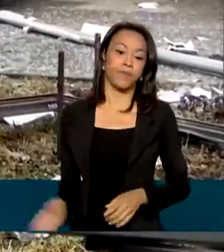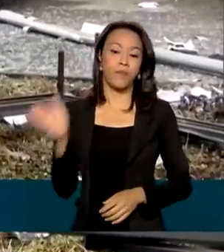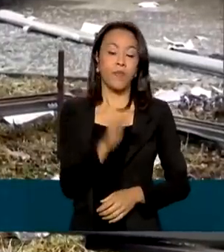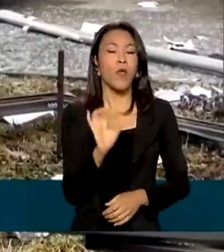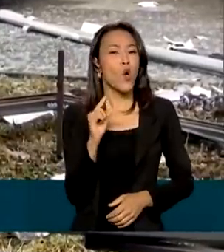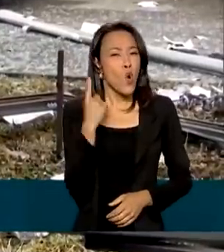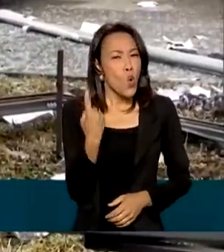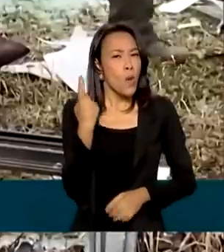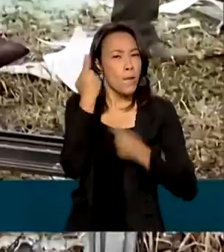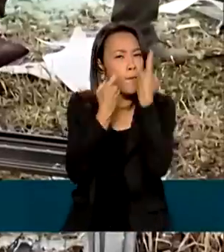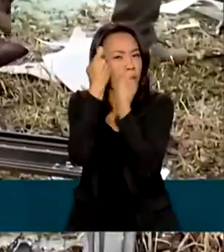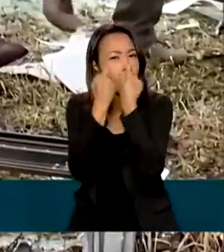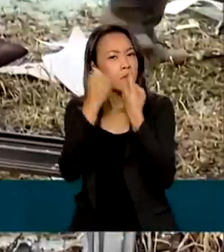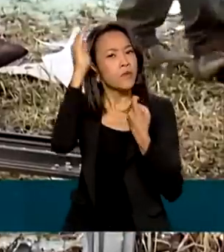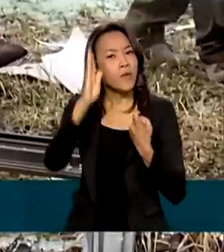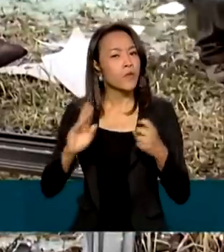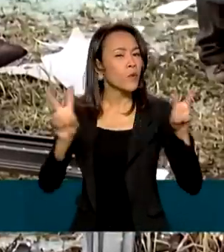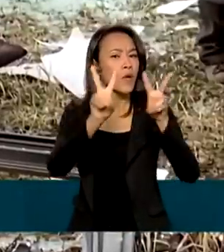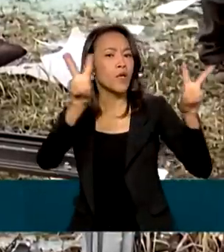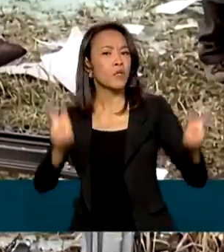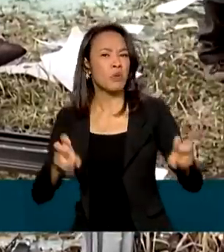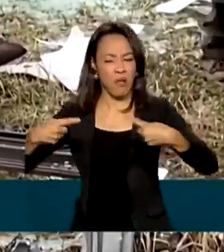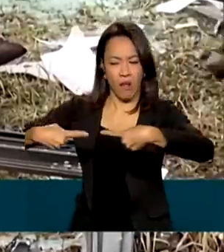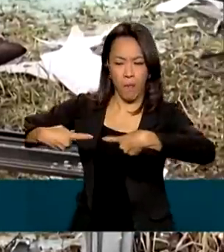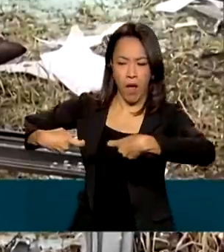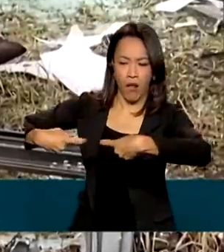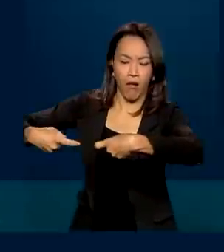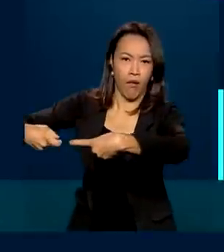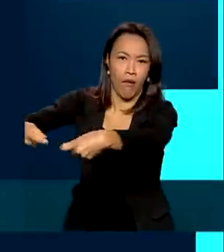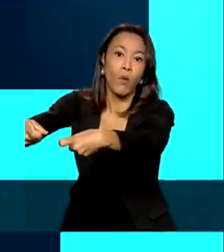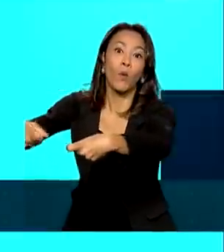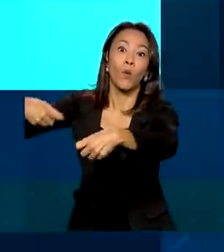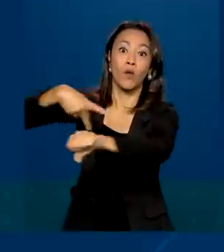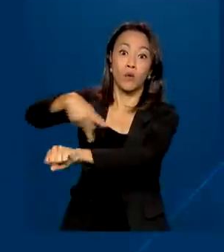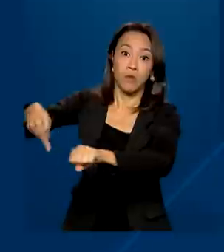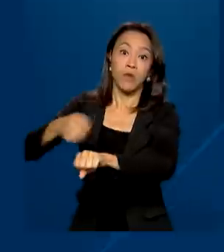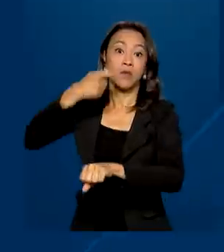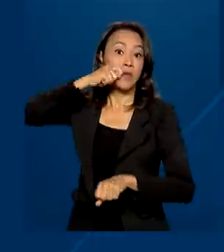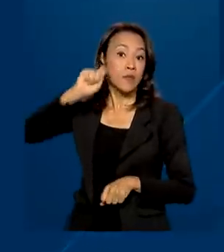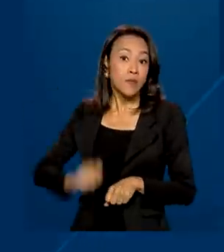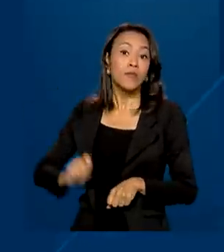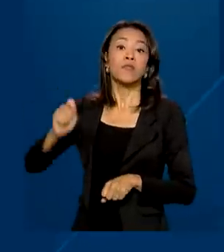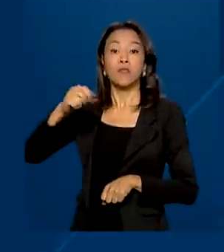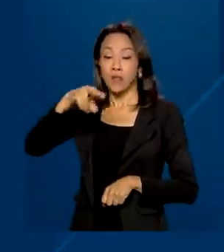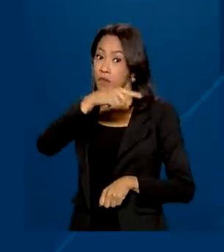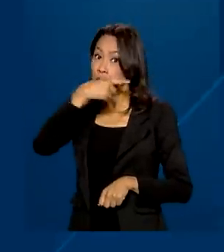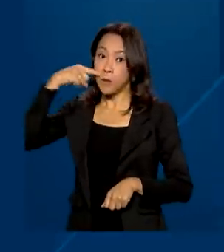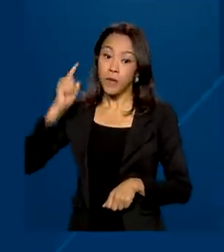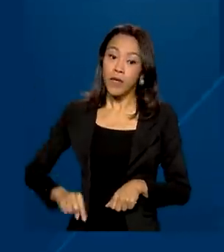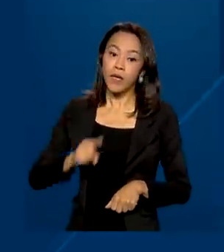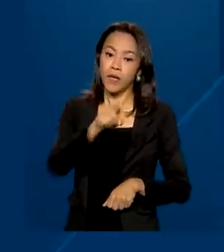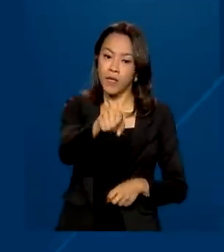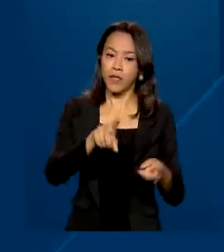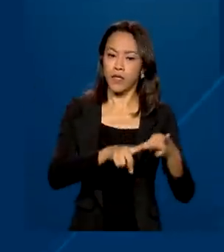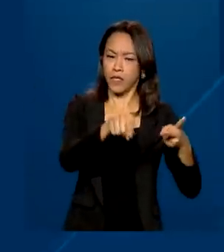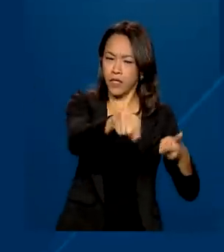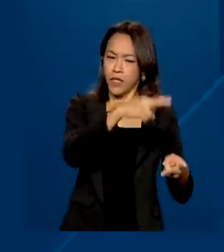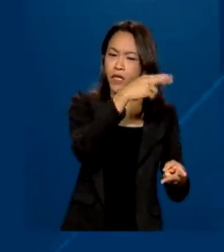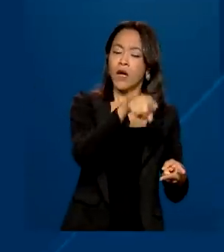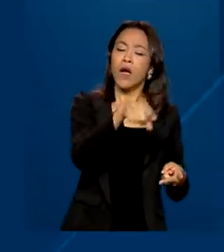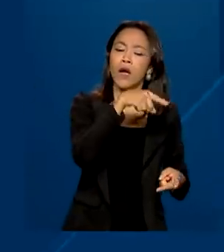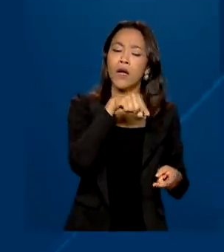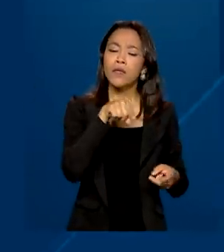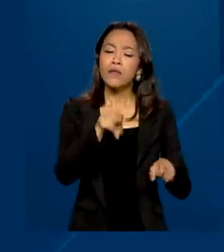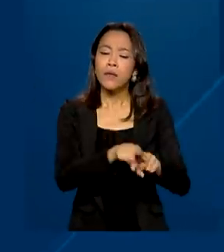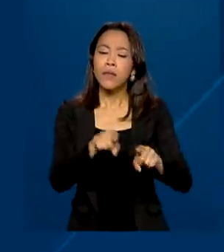preocupações do Brasil é com o conflito entre Rússia e Ucrânia. A Rússia, junto à China, o Canadá e o Marrocos, estão